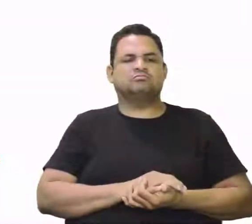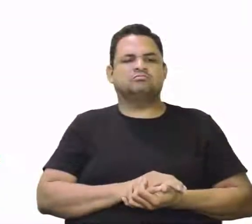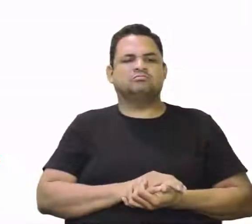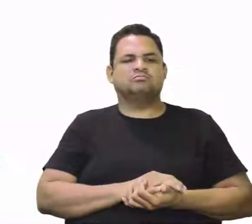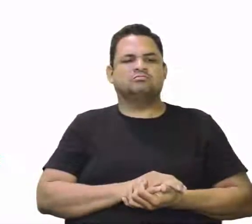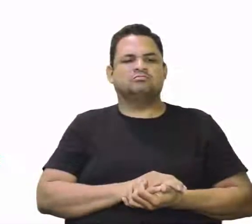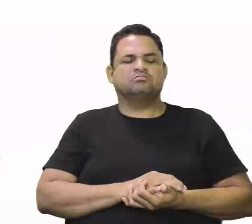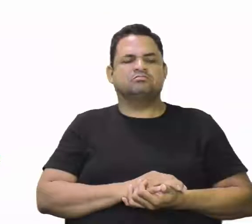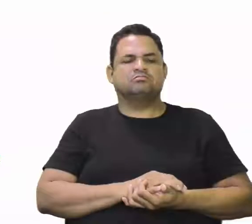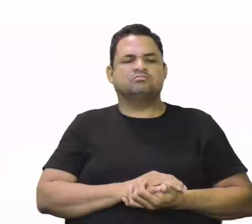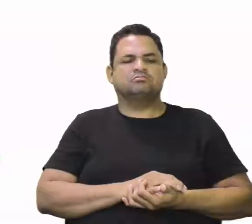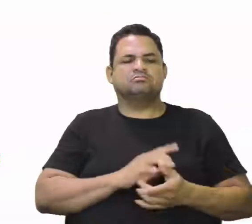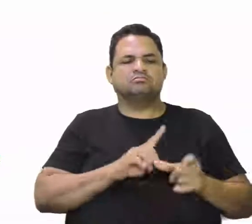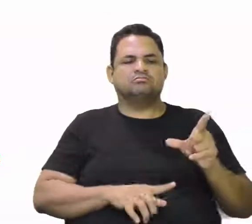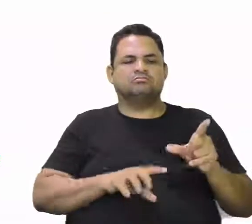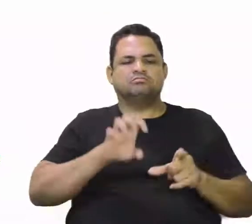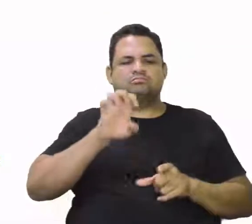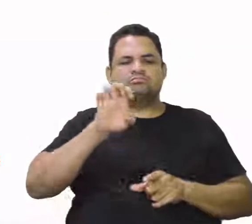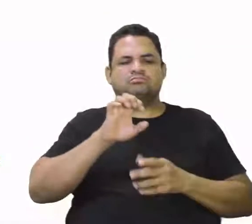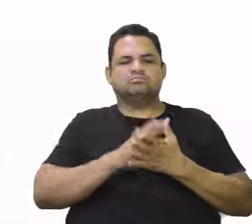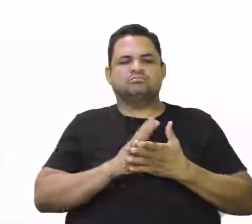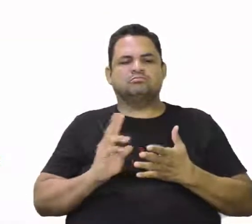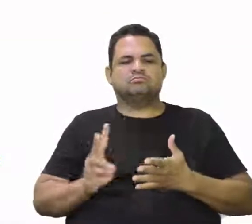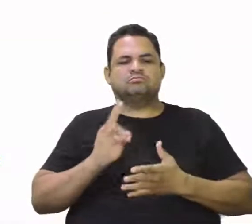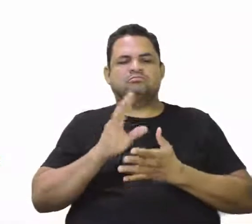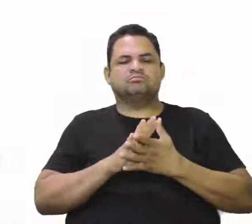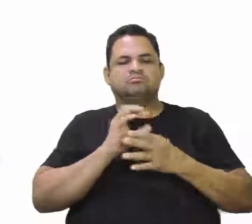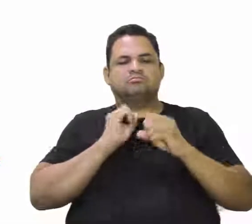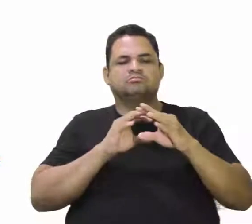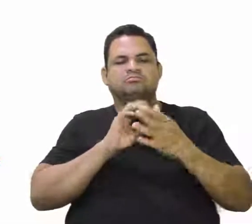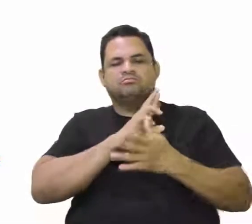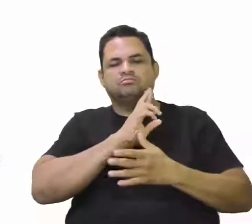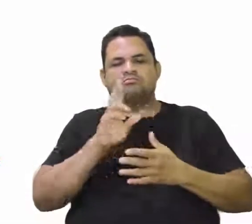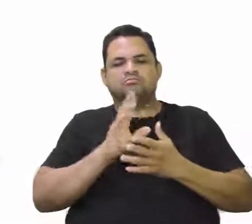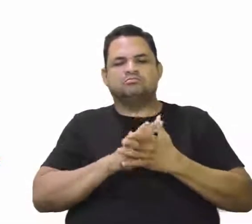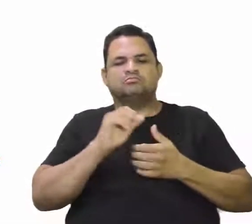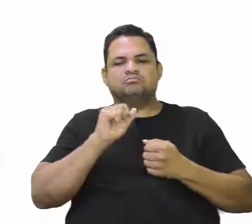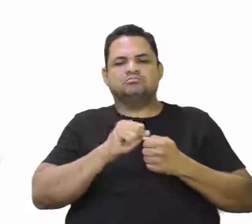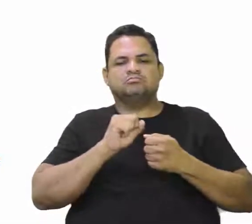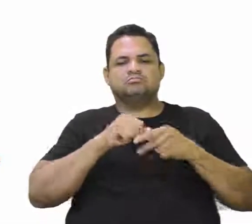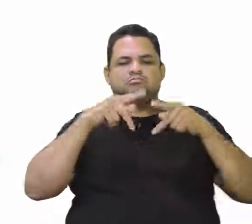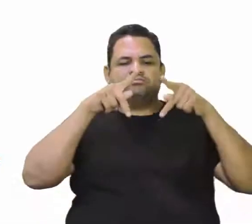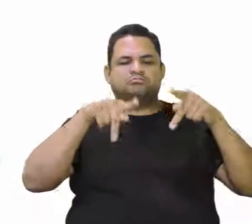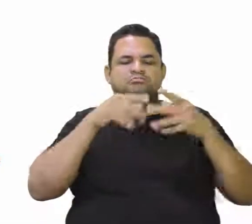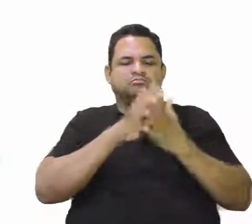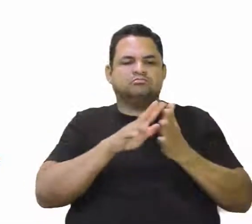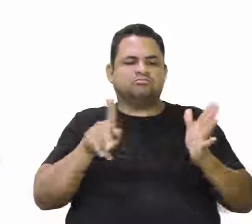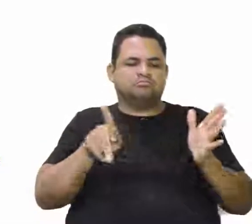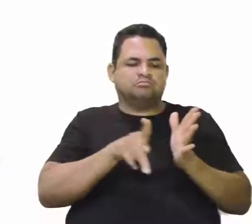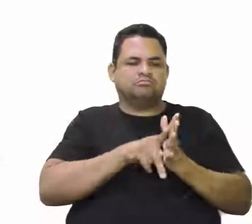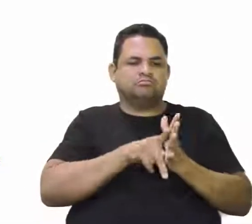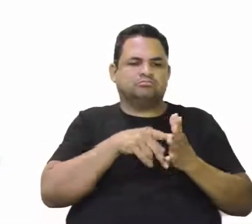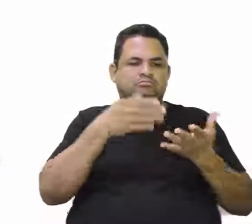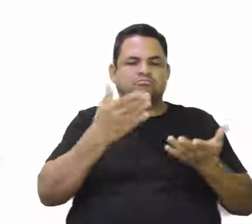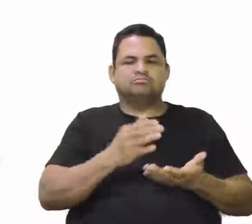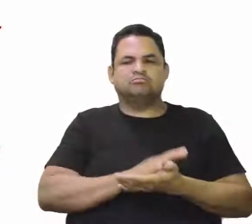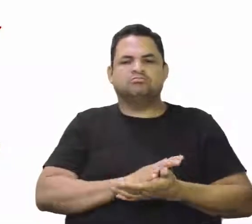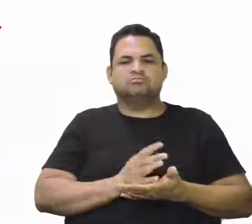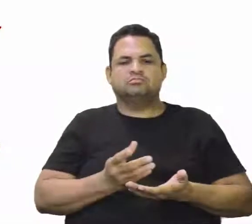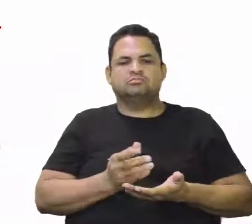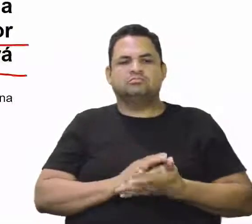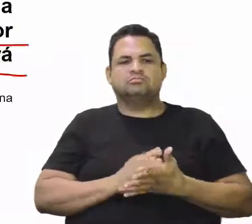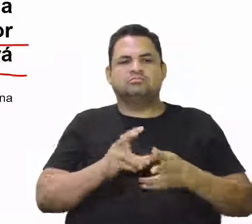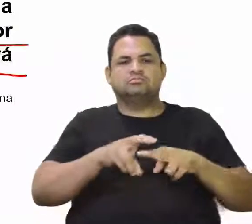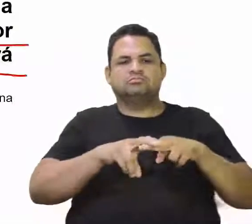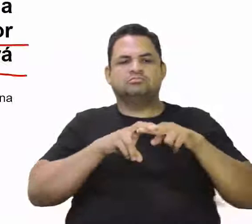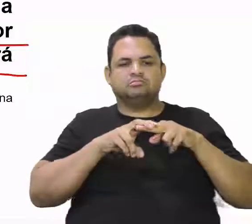é a letra E. Valorizar a catequese a ser realizada sobre os povos nativos. Por isso que